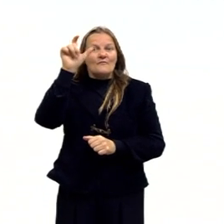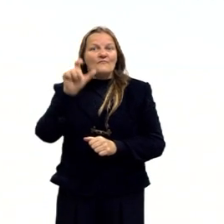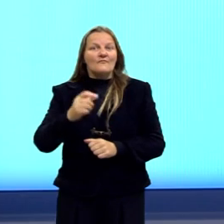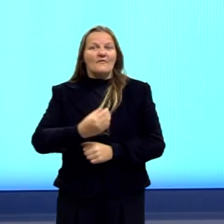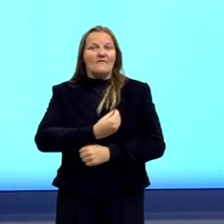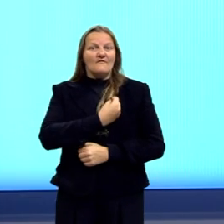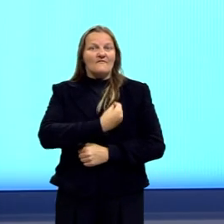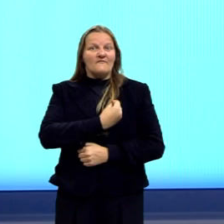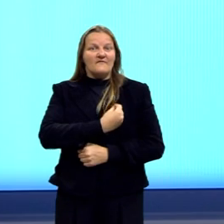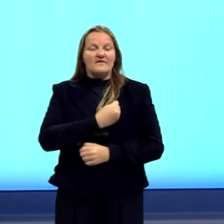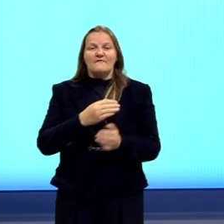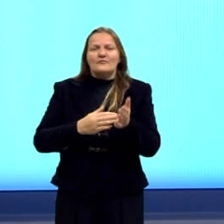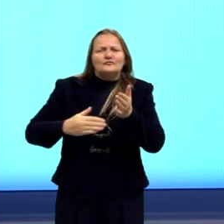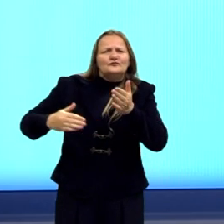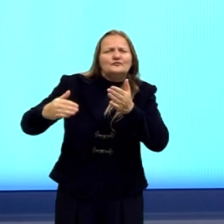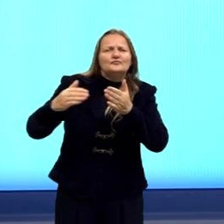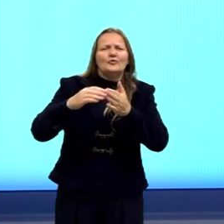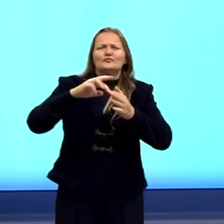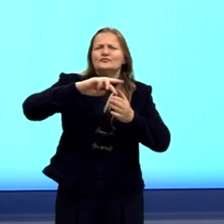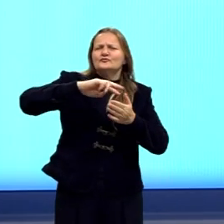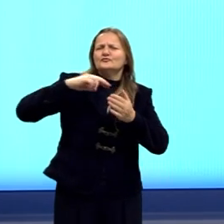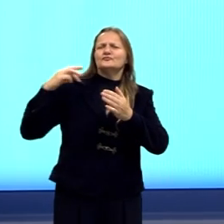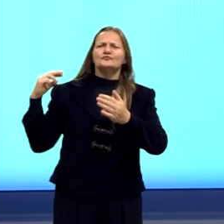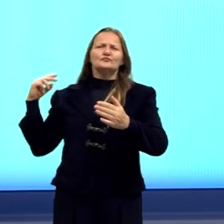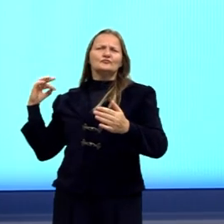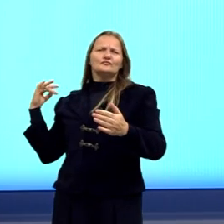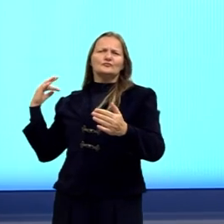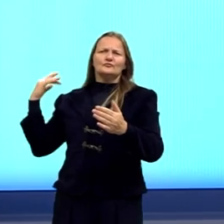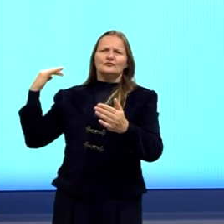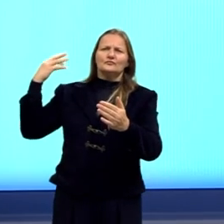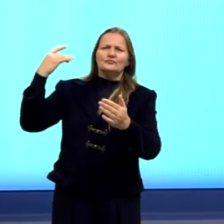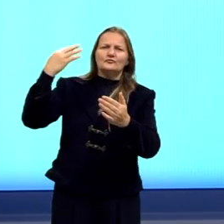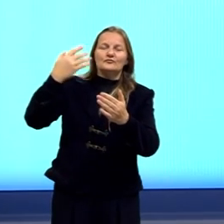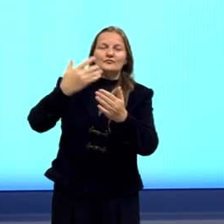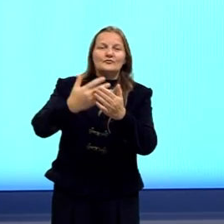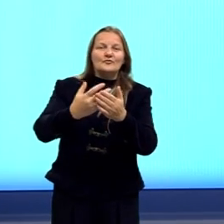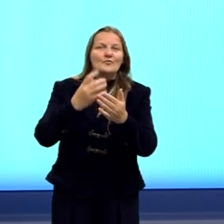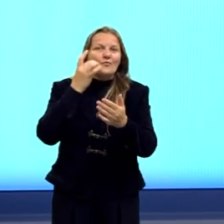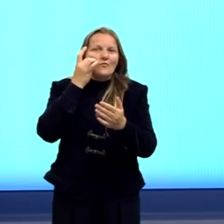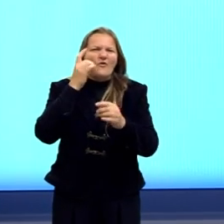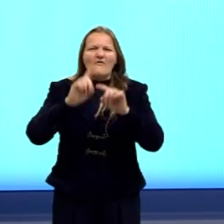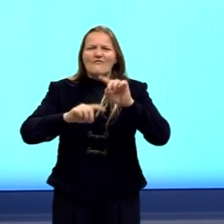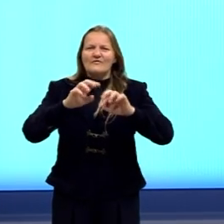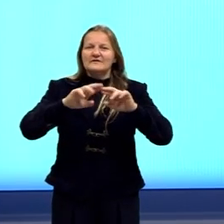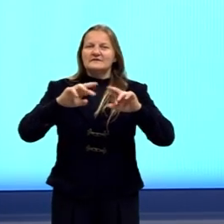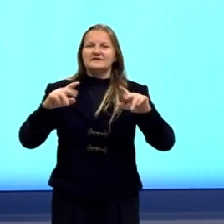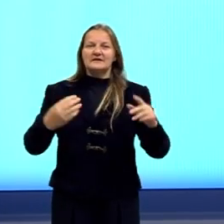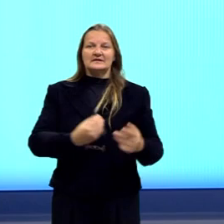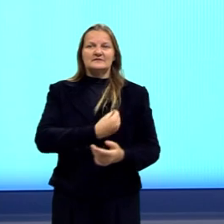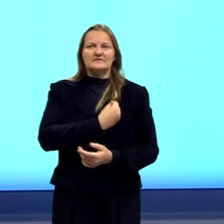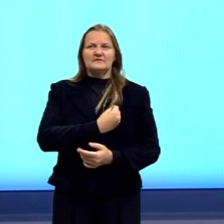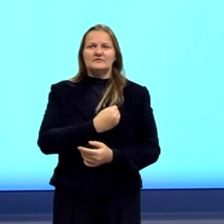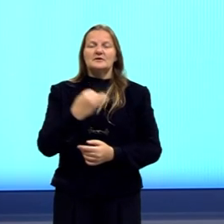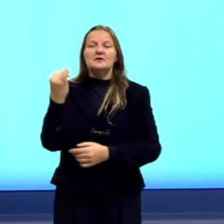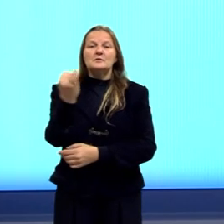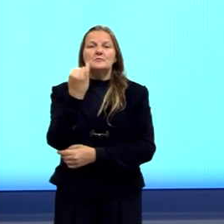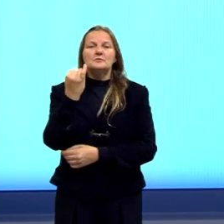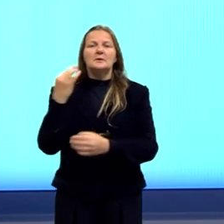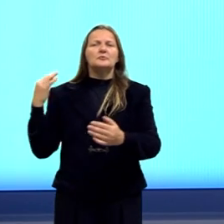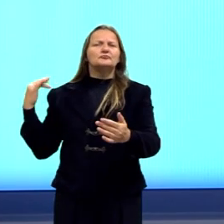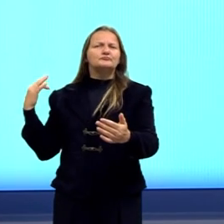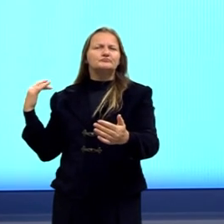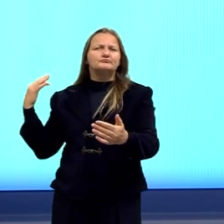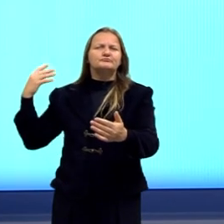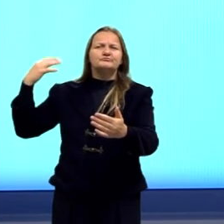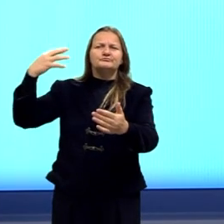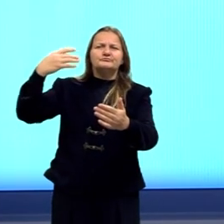ao longo do tempo, tá? Gente, essas palavras são muito importantes ao longo do